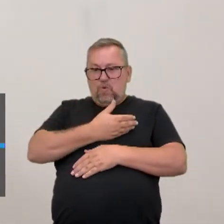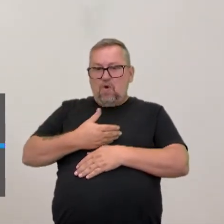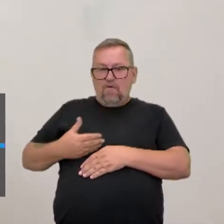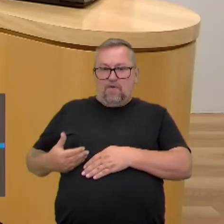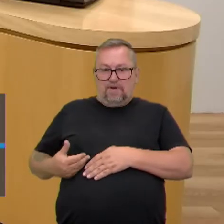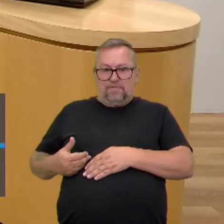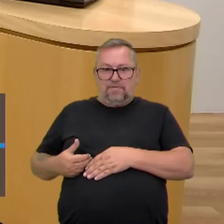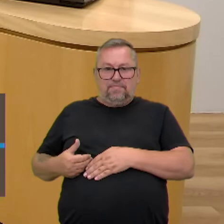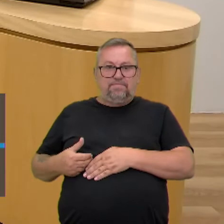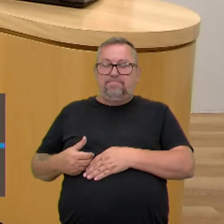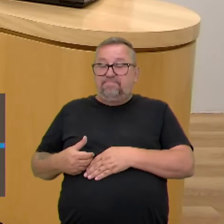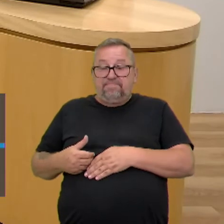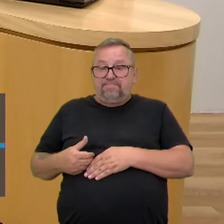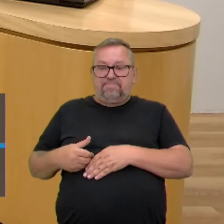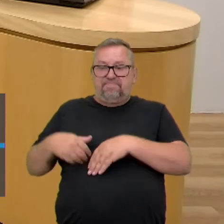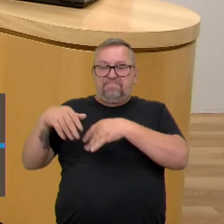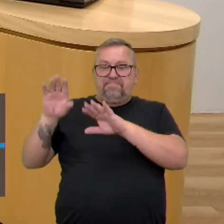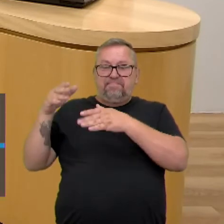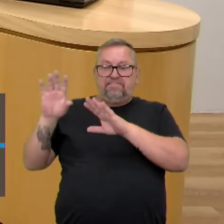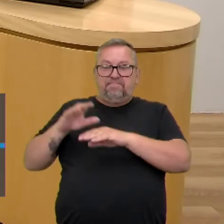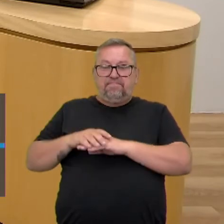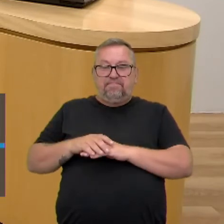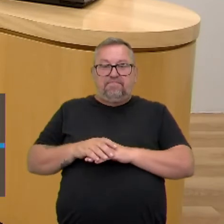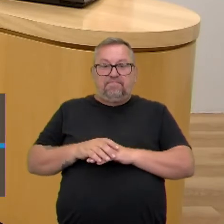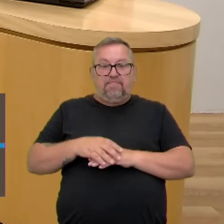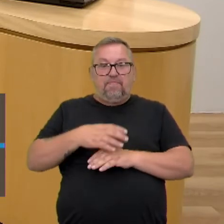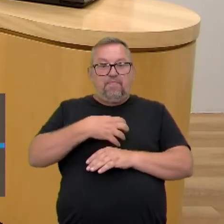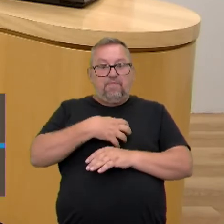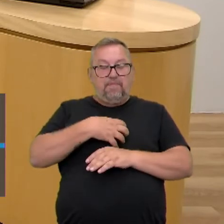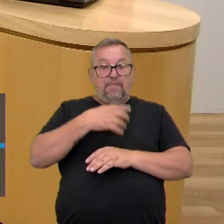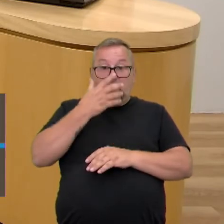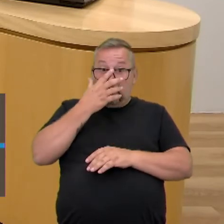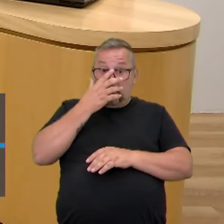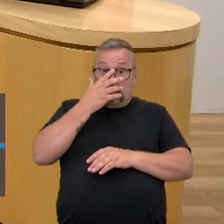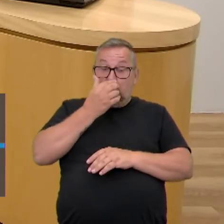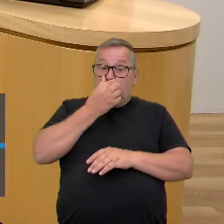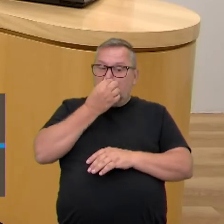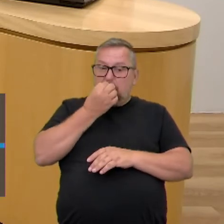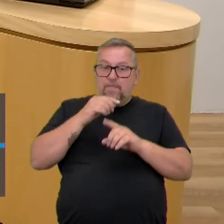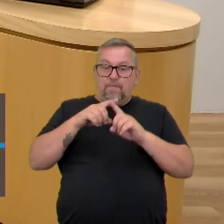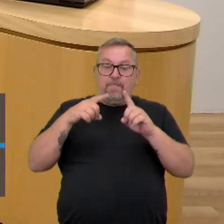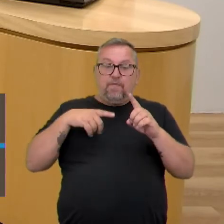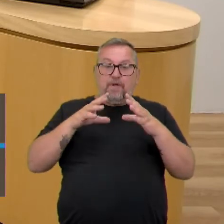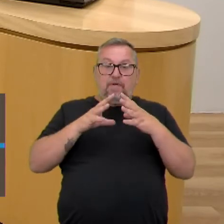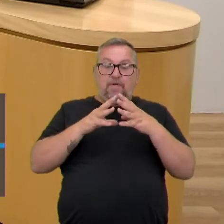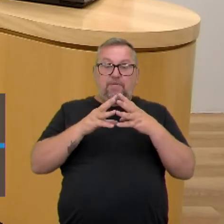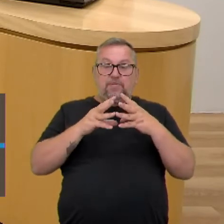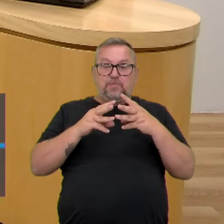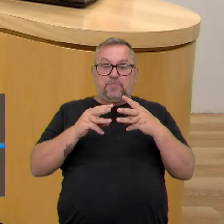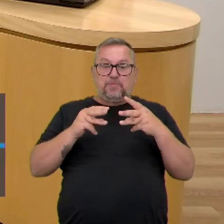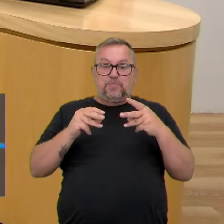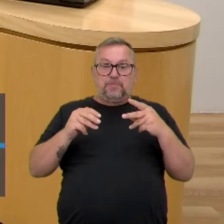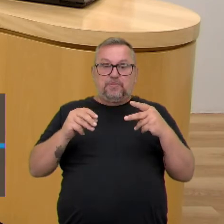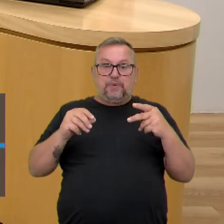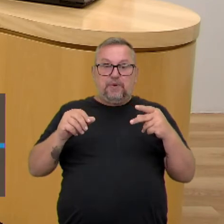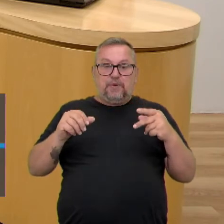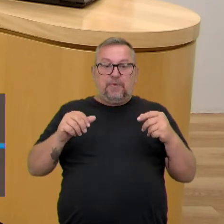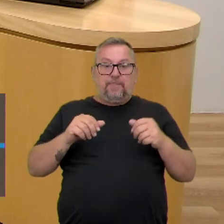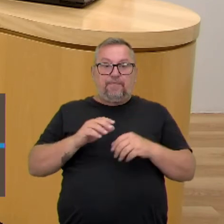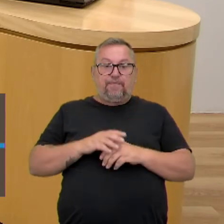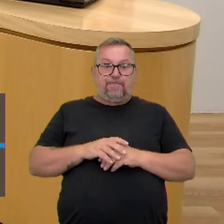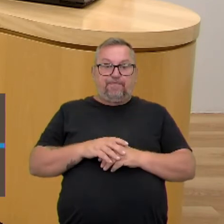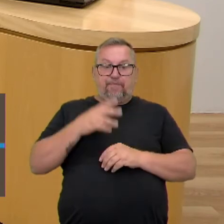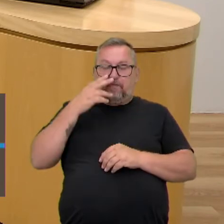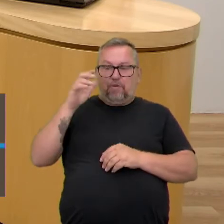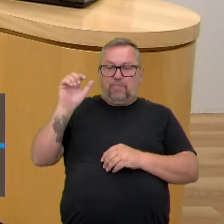que vive um aspecto de decadência. Então você mistura num lugar meio que